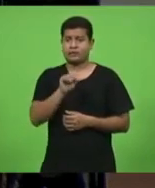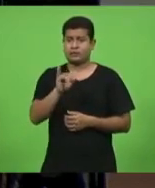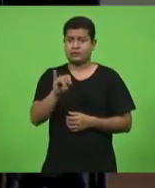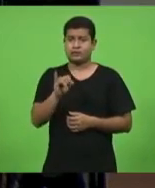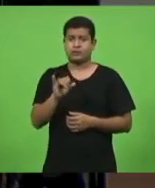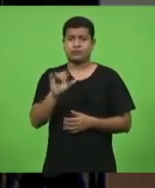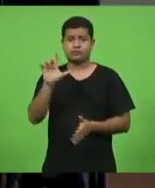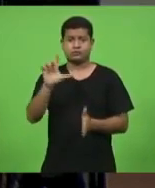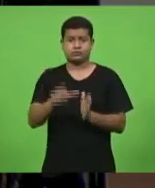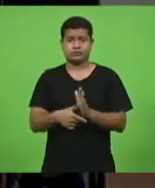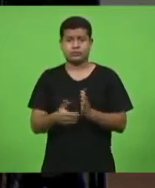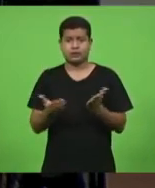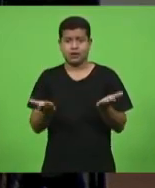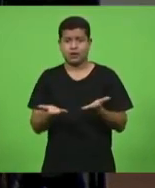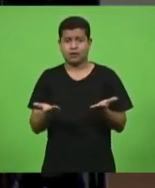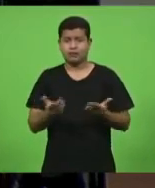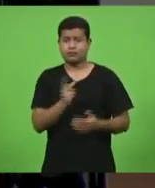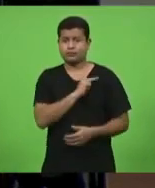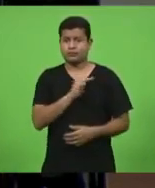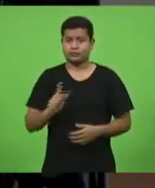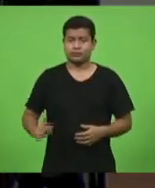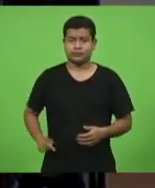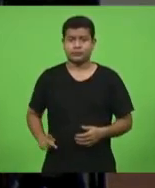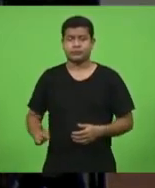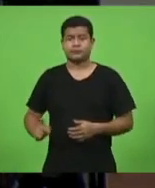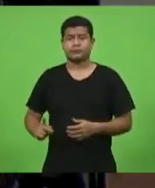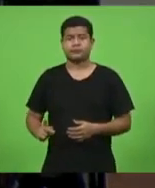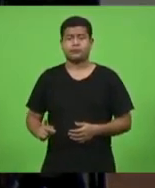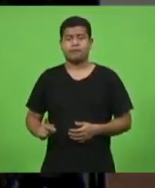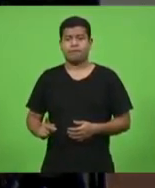ao deputado Rodrigo Minotto para eu fazer o uso da palavra.